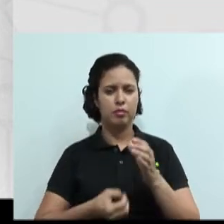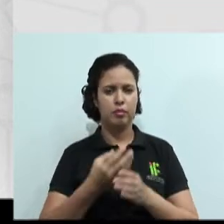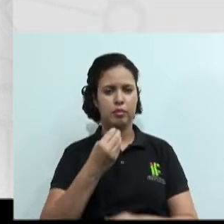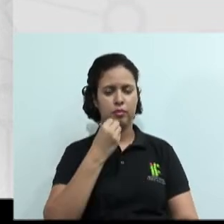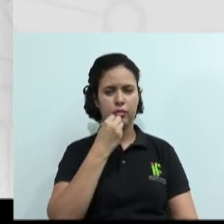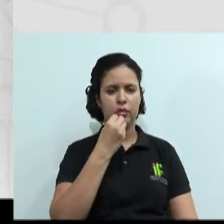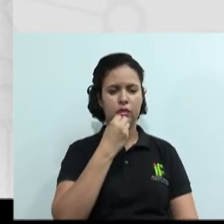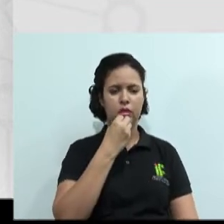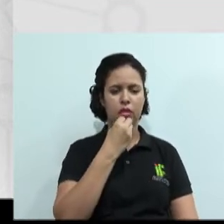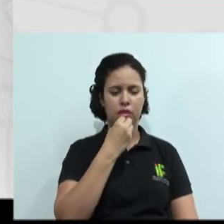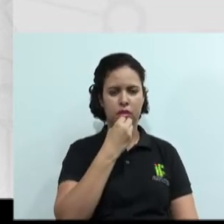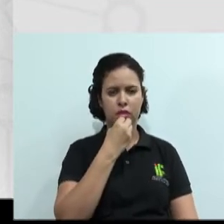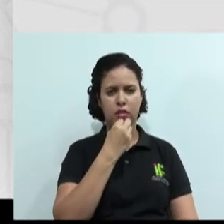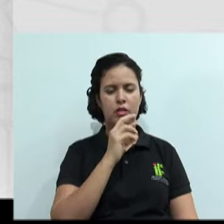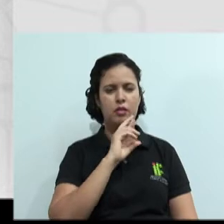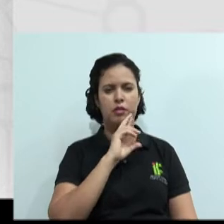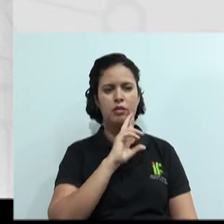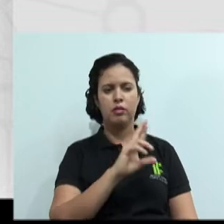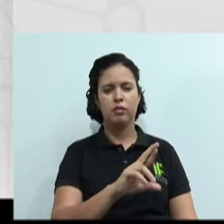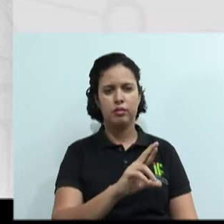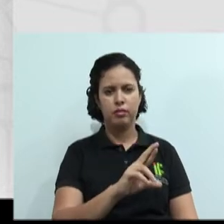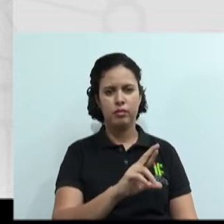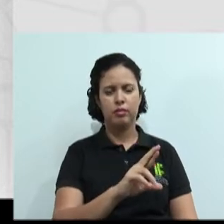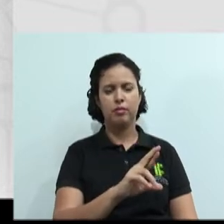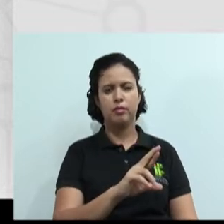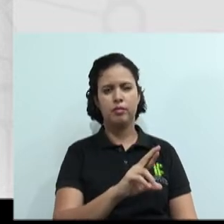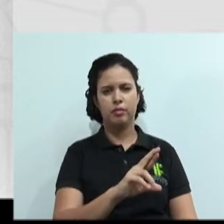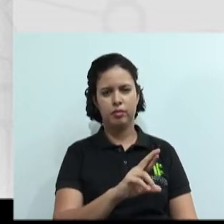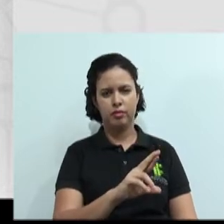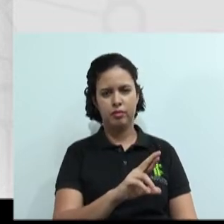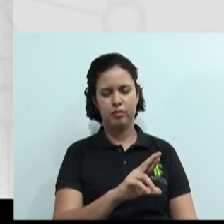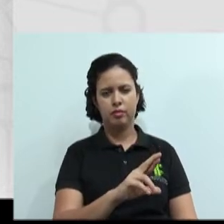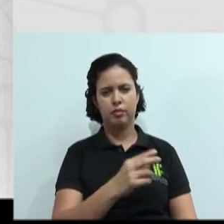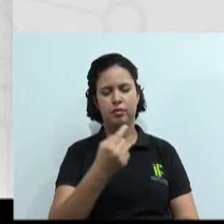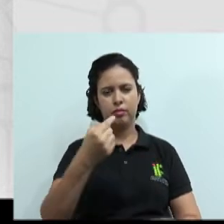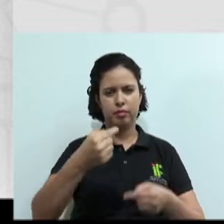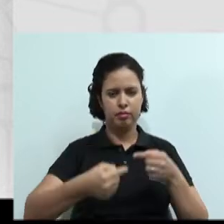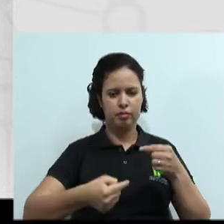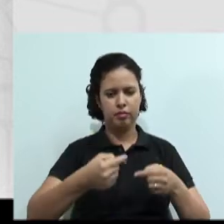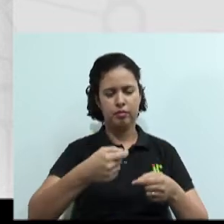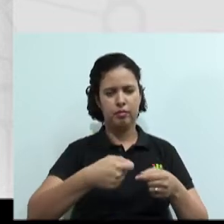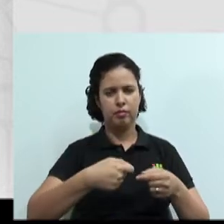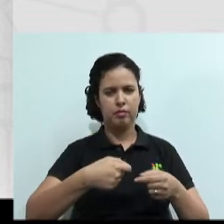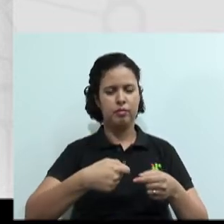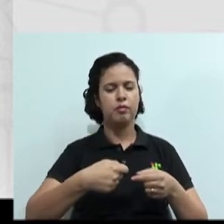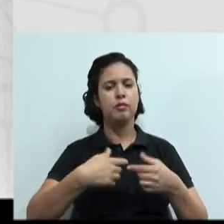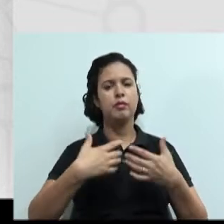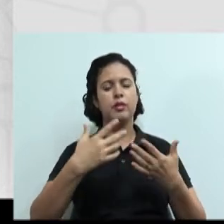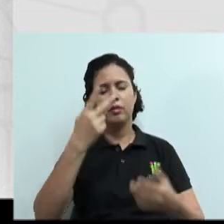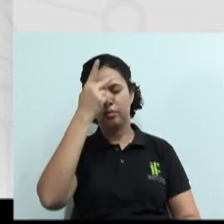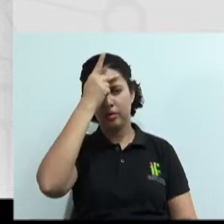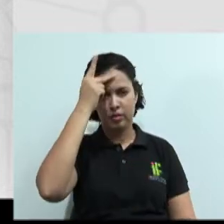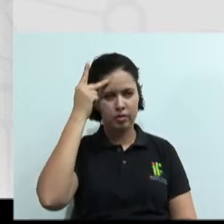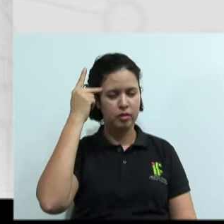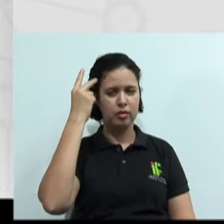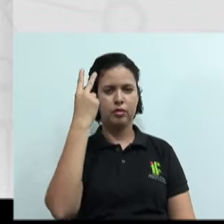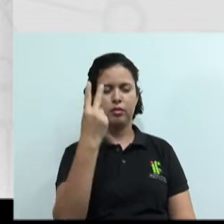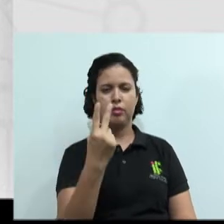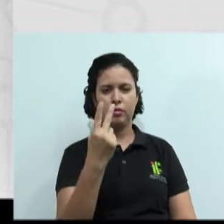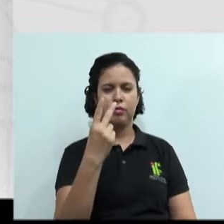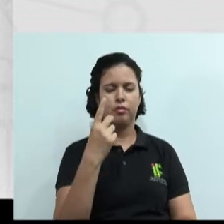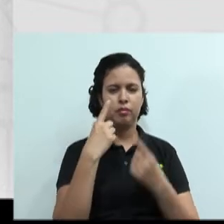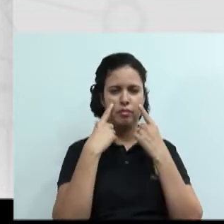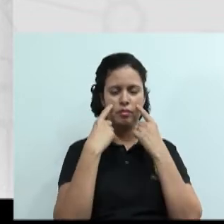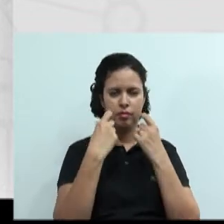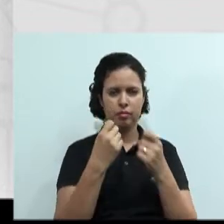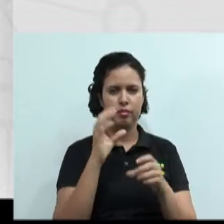inovadoras, resultando em soluções do tipo ganha-ganha. Ou seja, as duas pessoas ali interessadas em algo dentro do